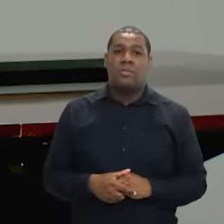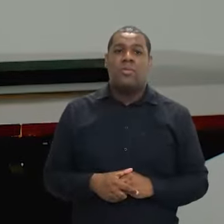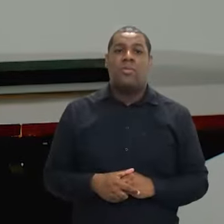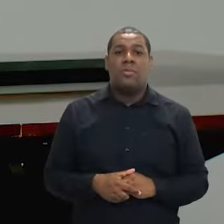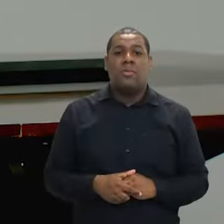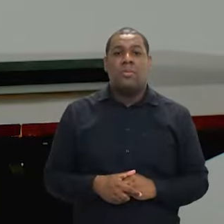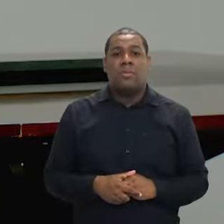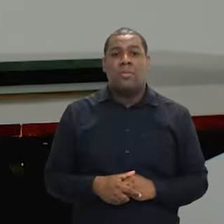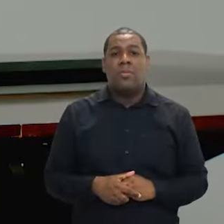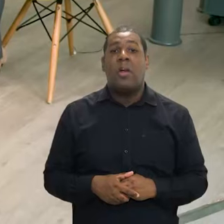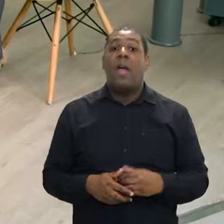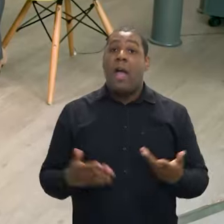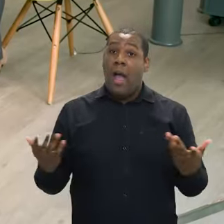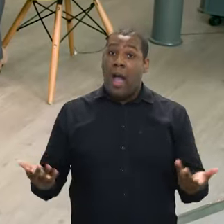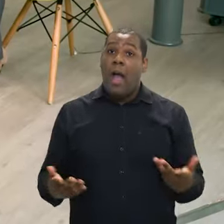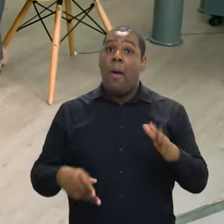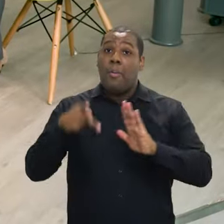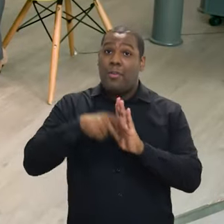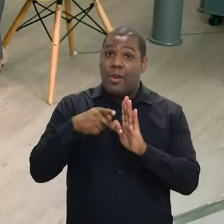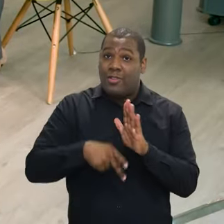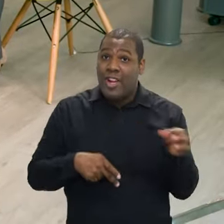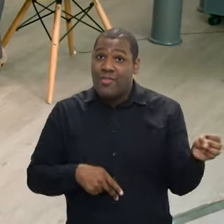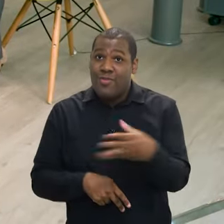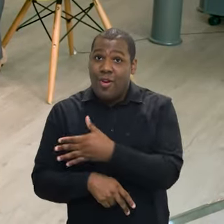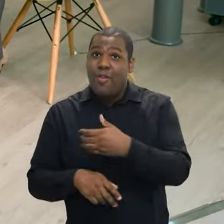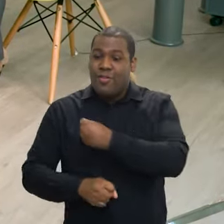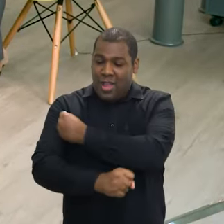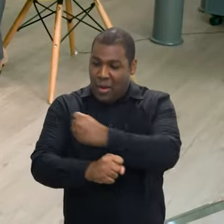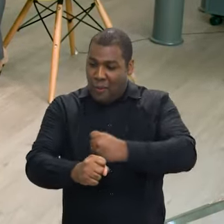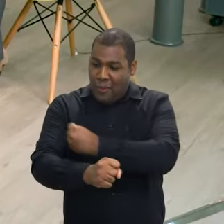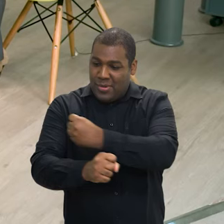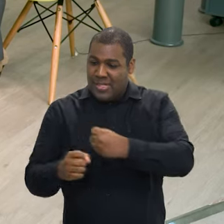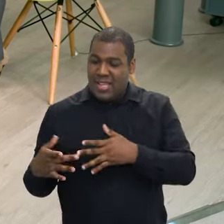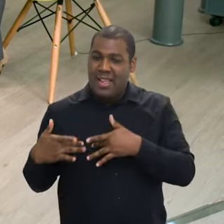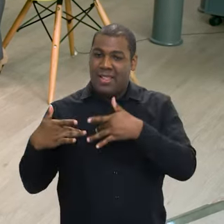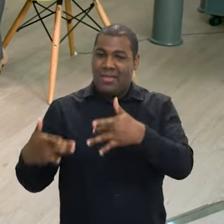população. Então, tem a cozinha solidária, né? Cozinha solidária, exatamente.